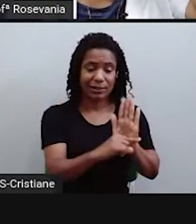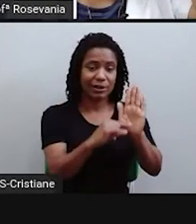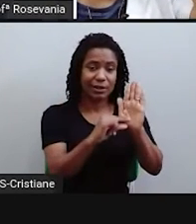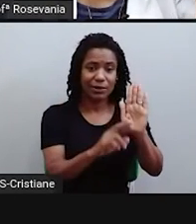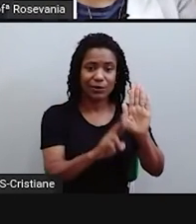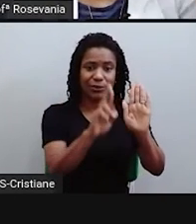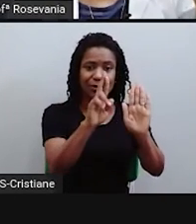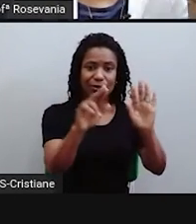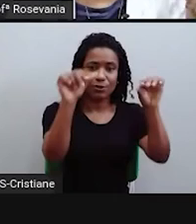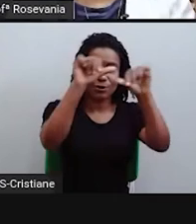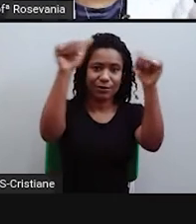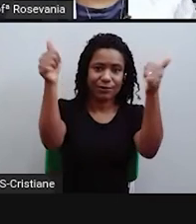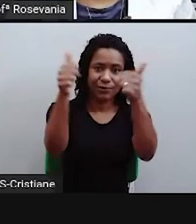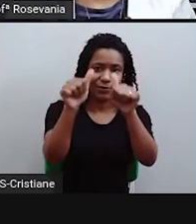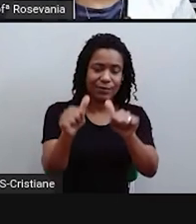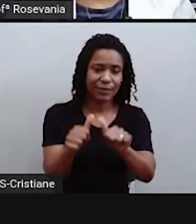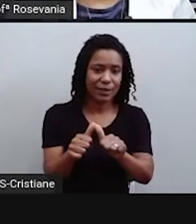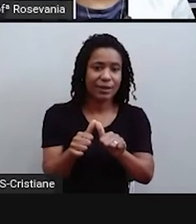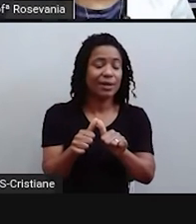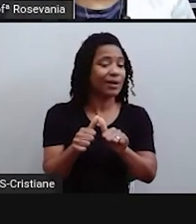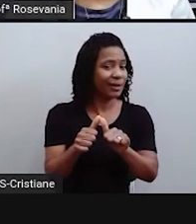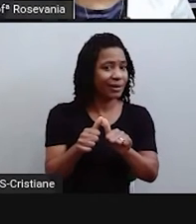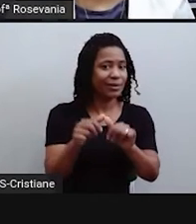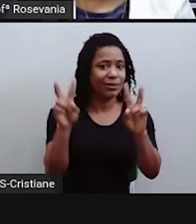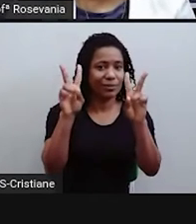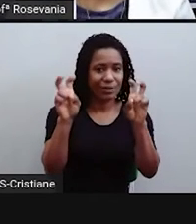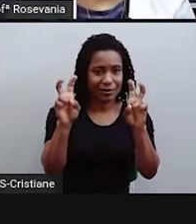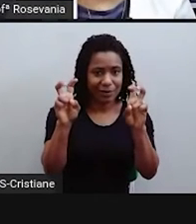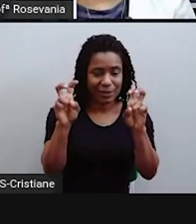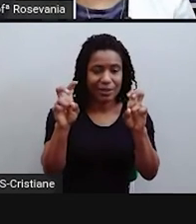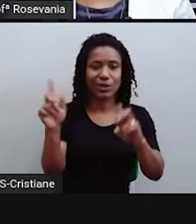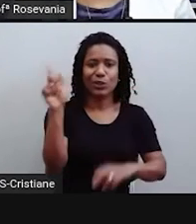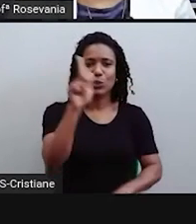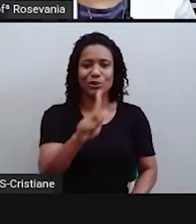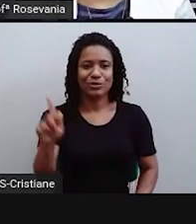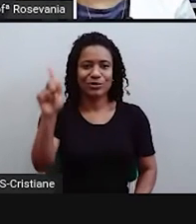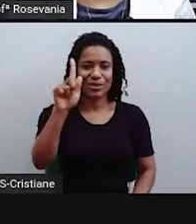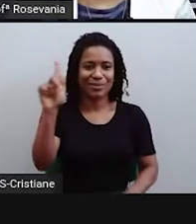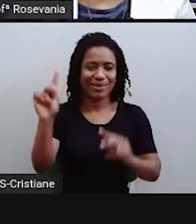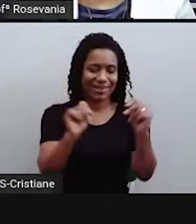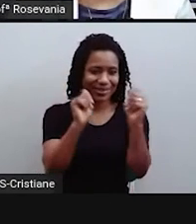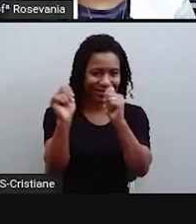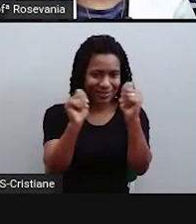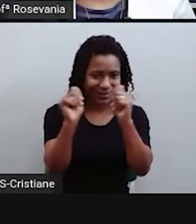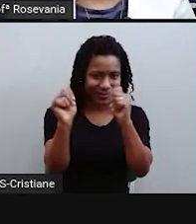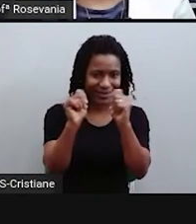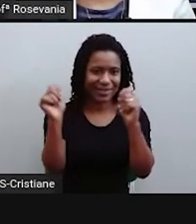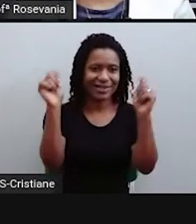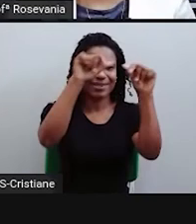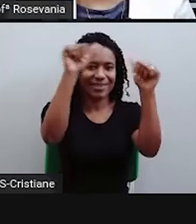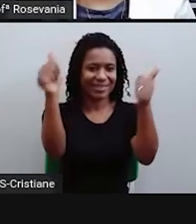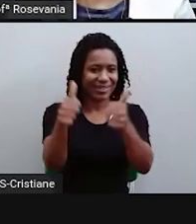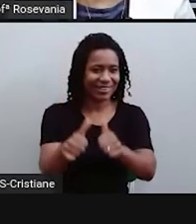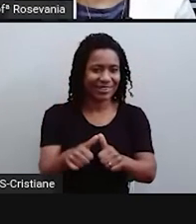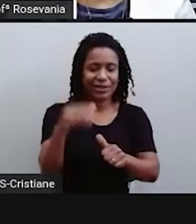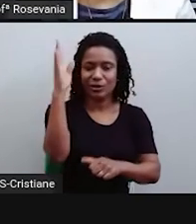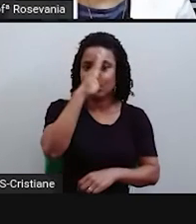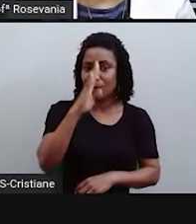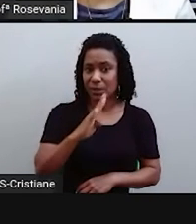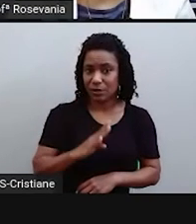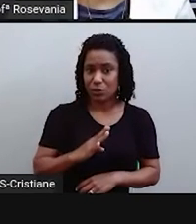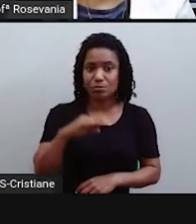divisão dele de macro-regiões geoeconômicas, que são os complexos geoeconômicos.